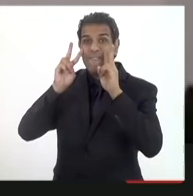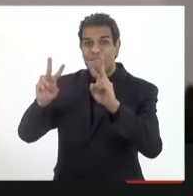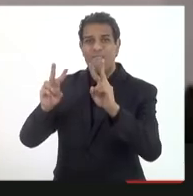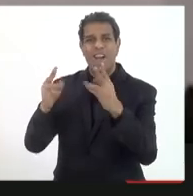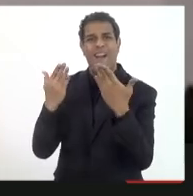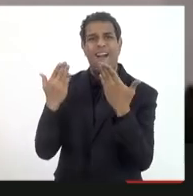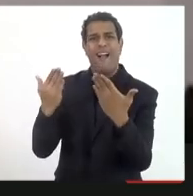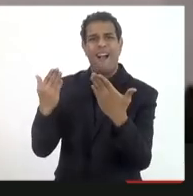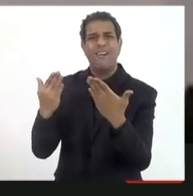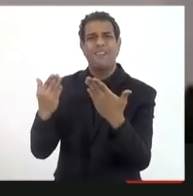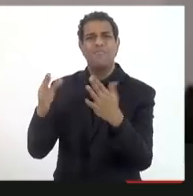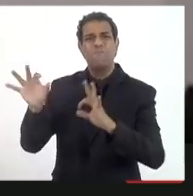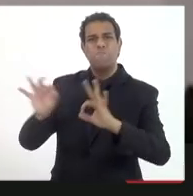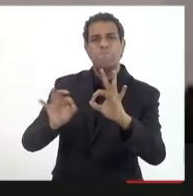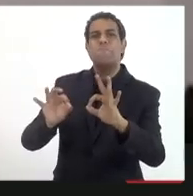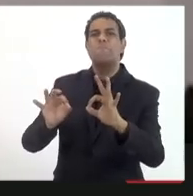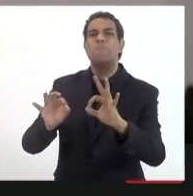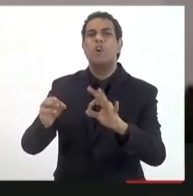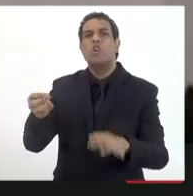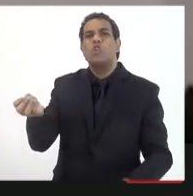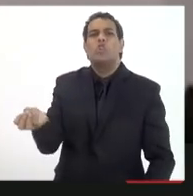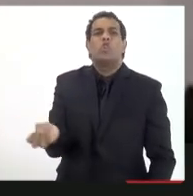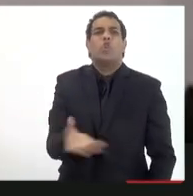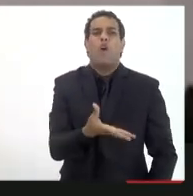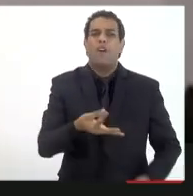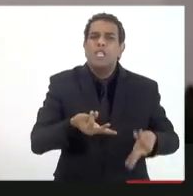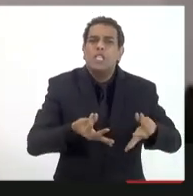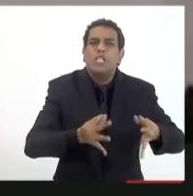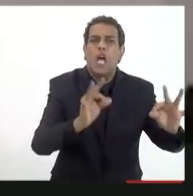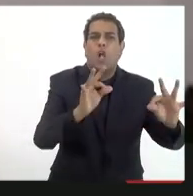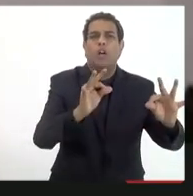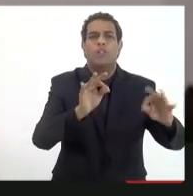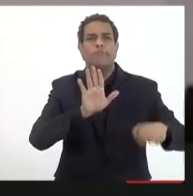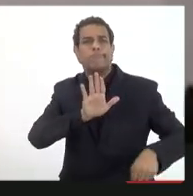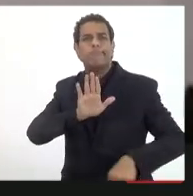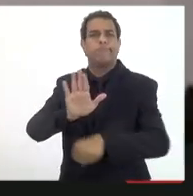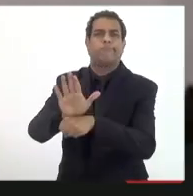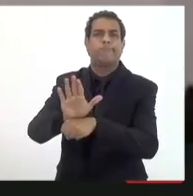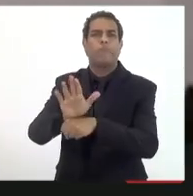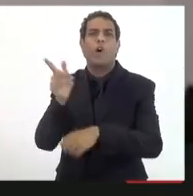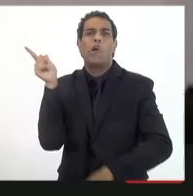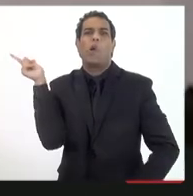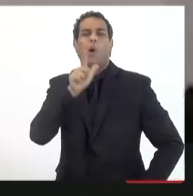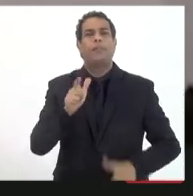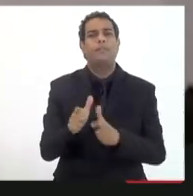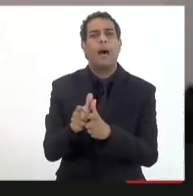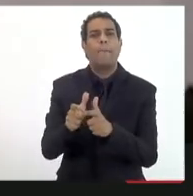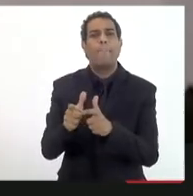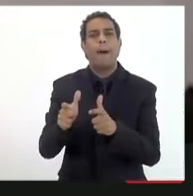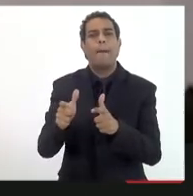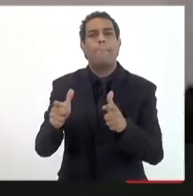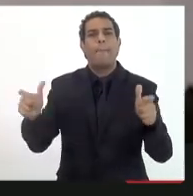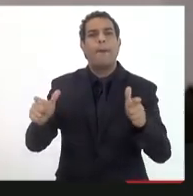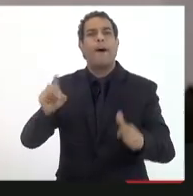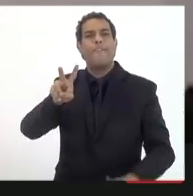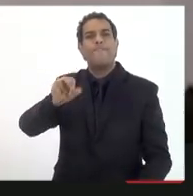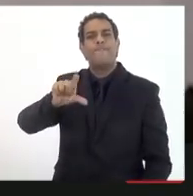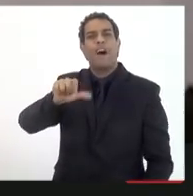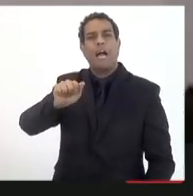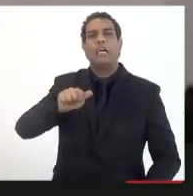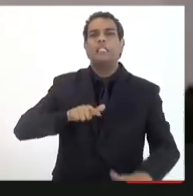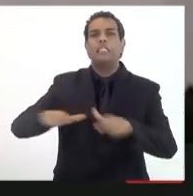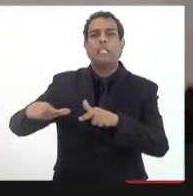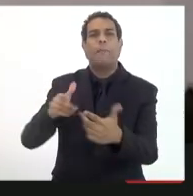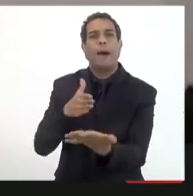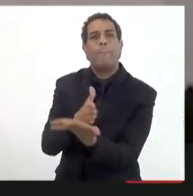fazer o binômio inovação produção e geração de emprego renda e arrecadação